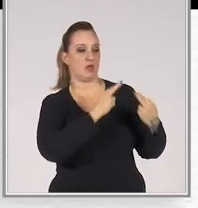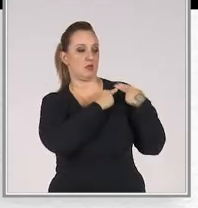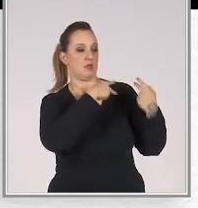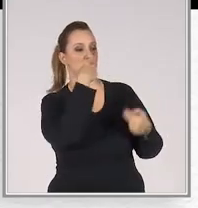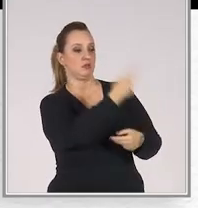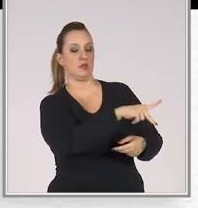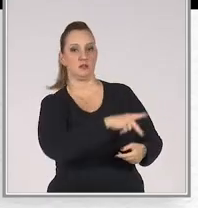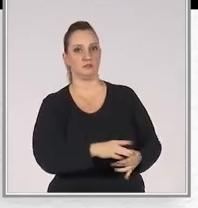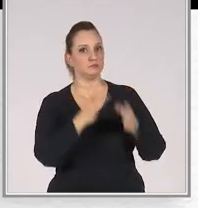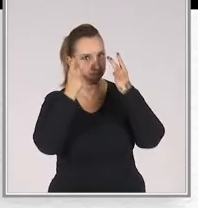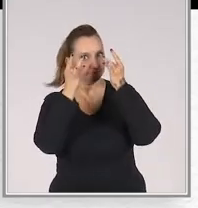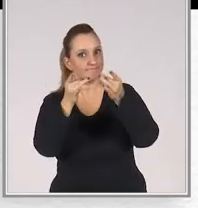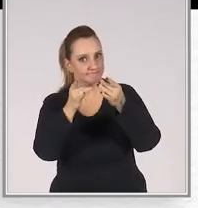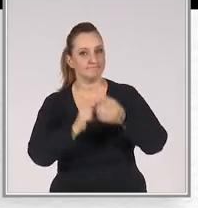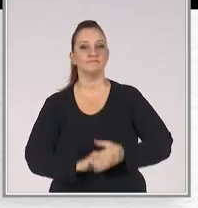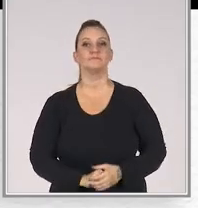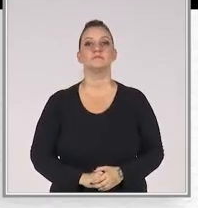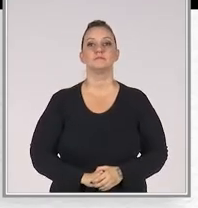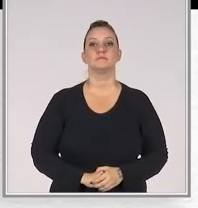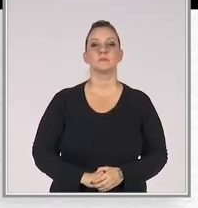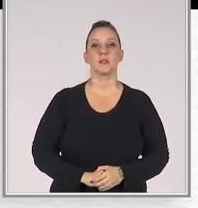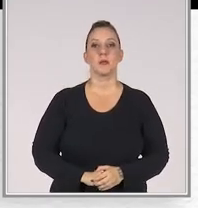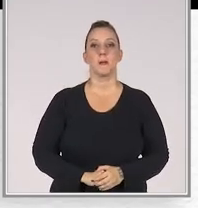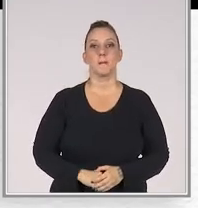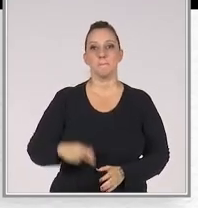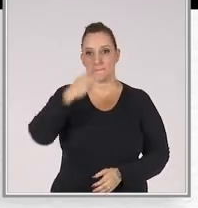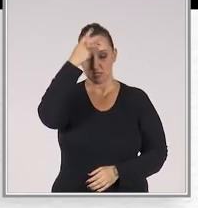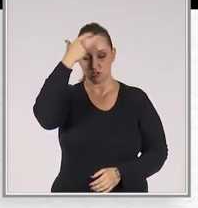outro. Fique de olho. Fique